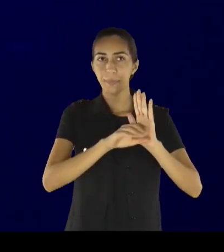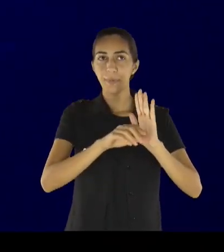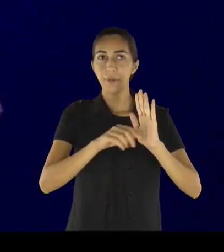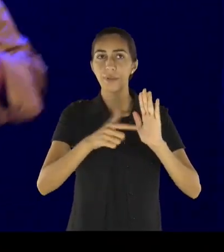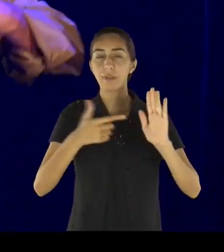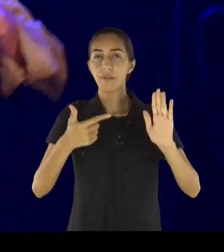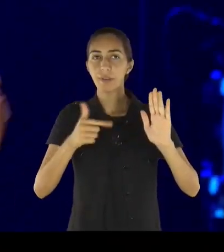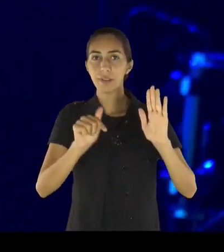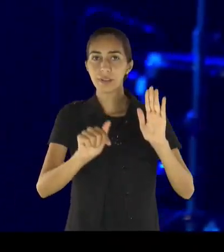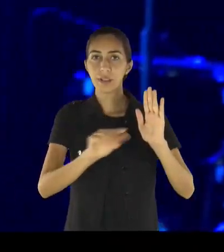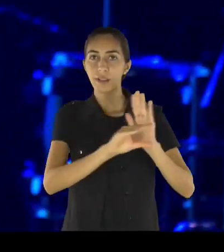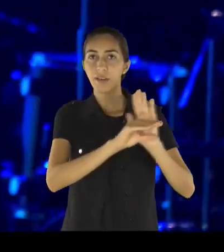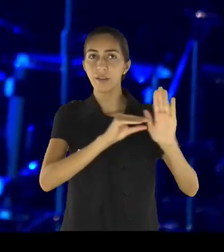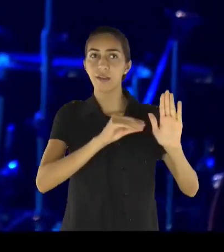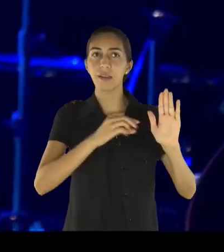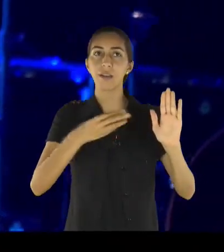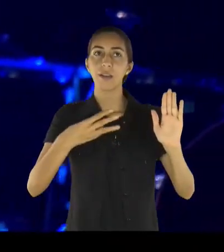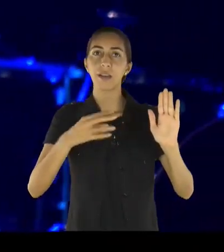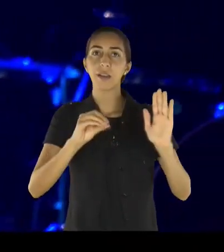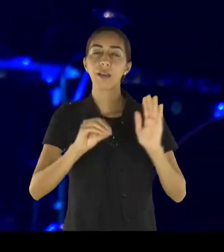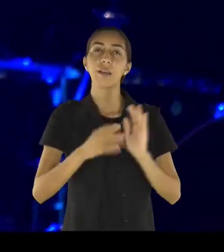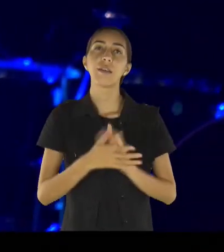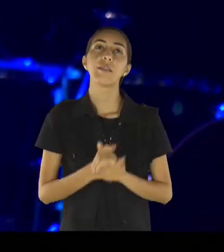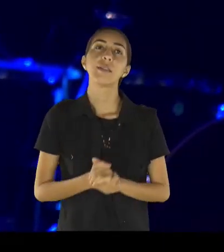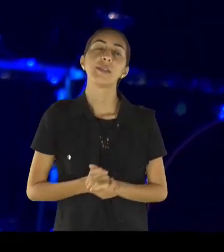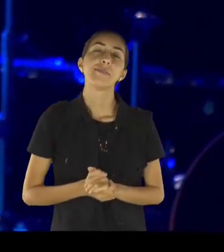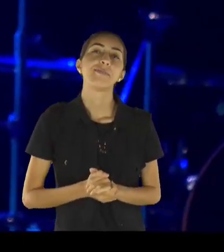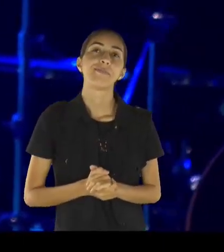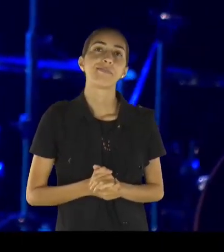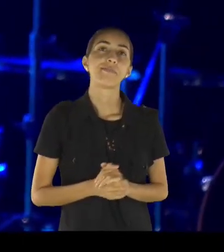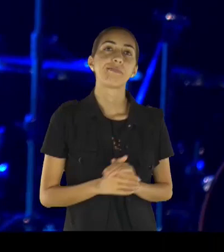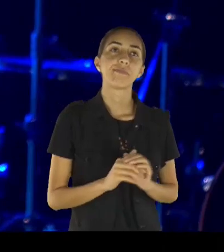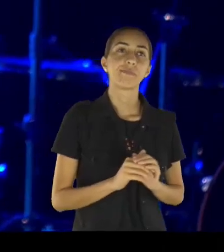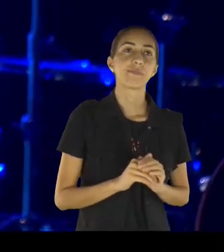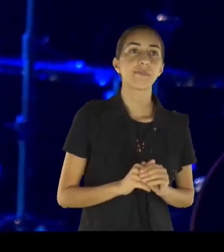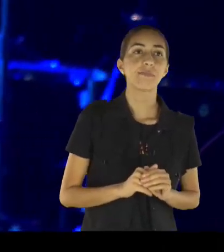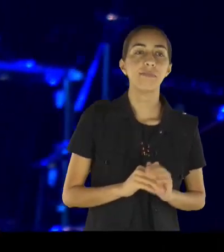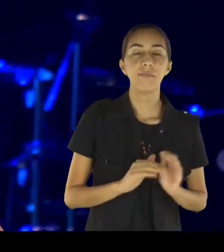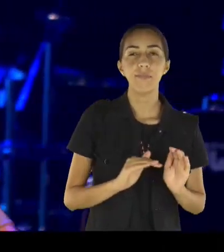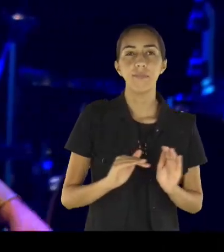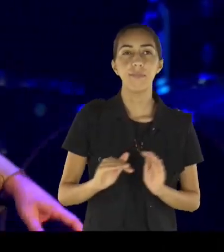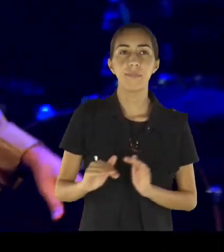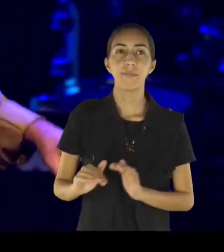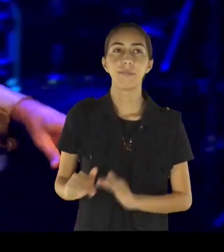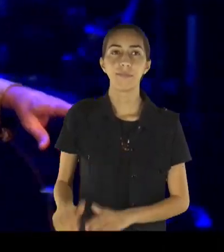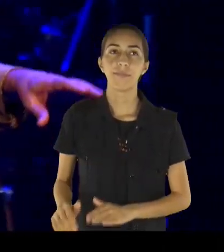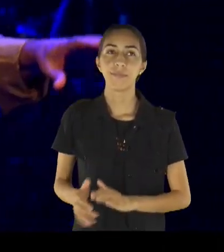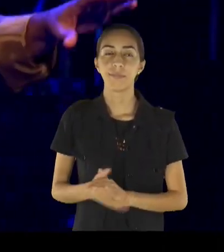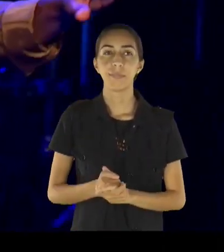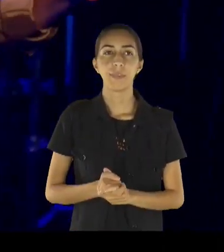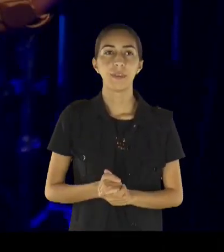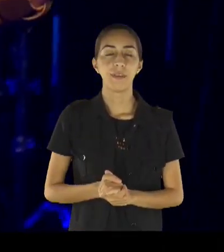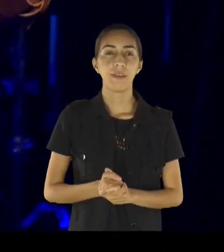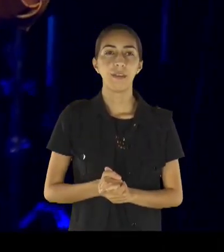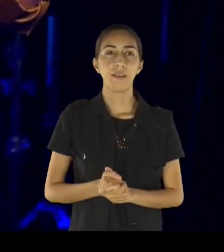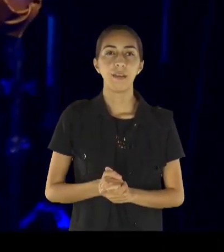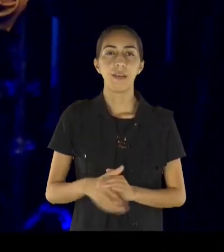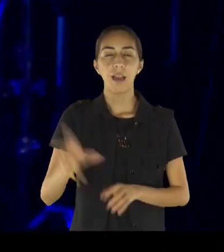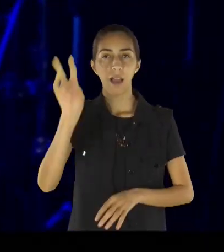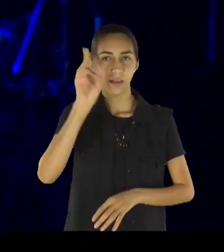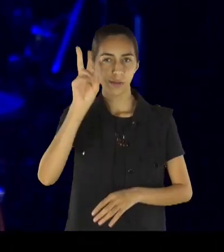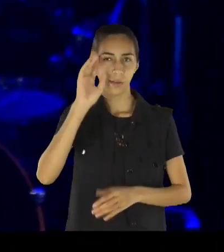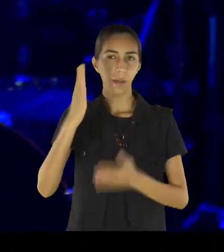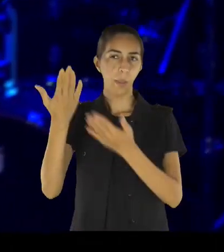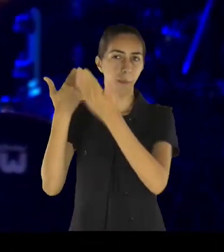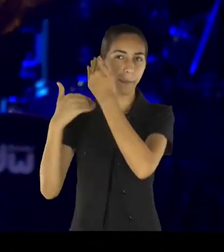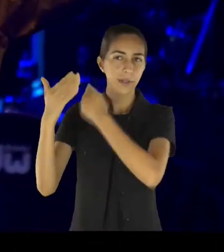coisa que tem, é você se colar, numa pessoa que te desanima, o povo de Israel, estava na, como diz o outro, na cara do